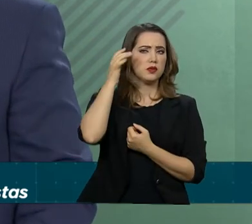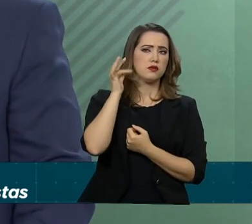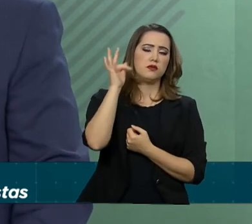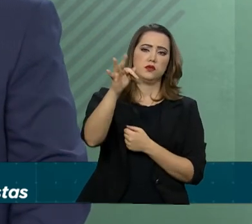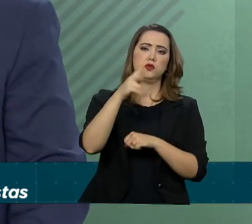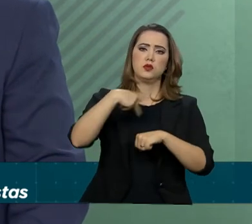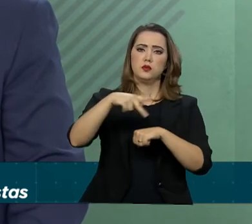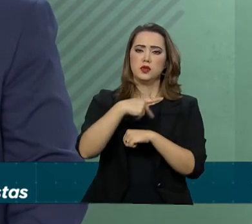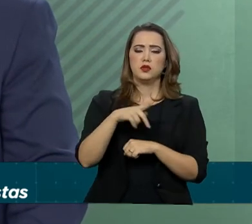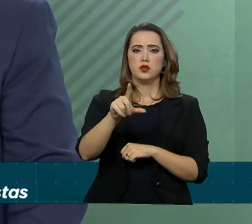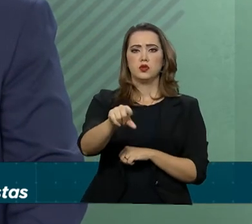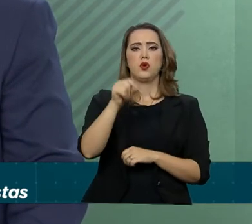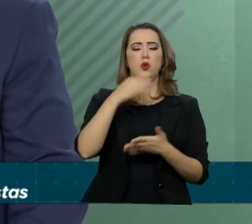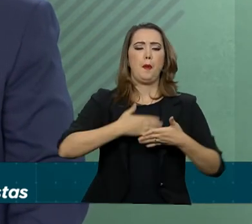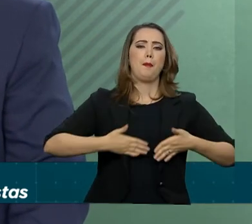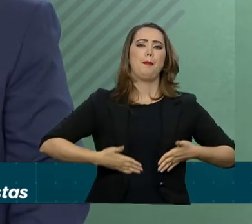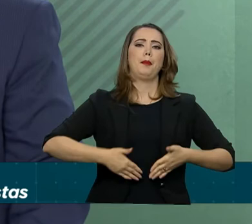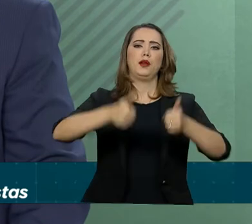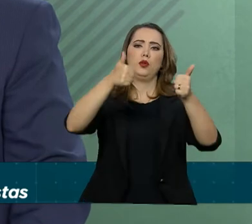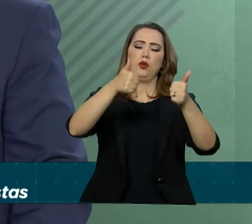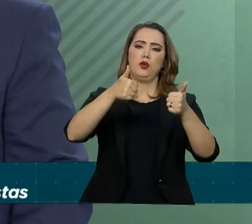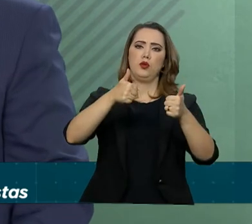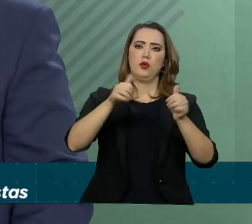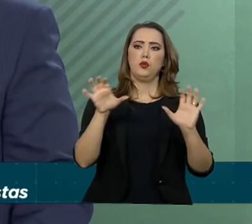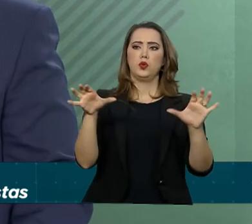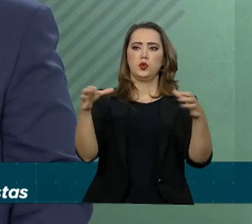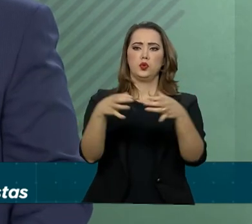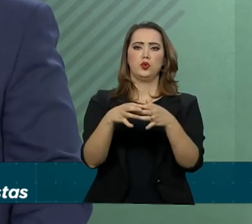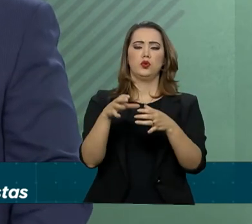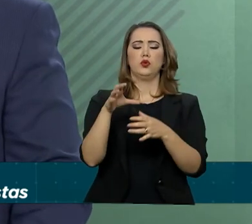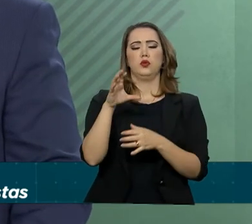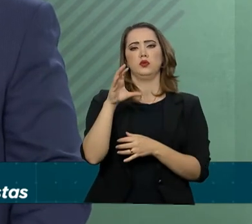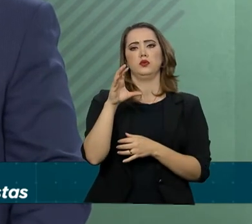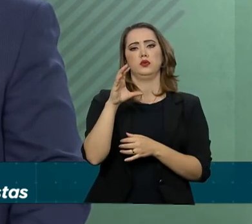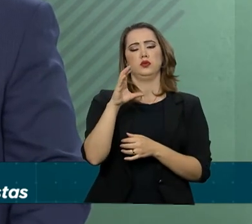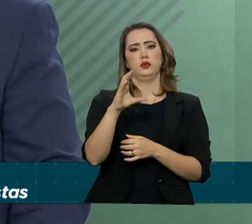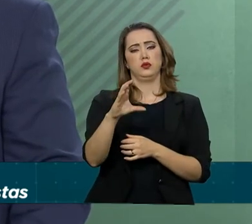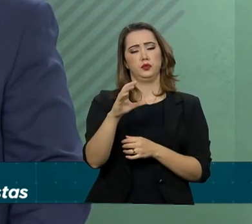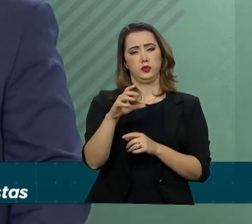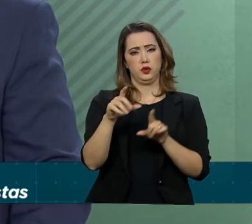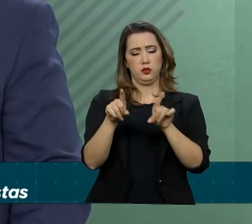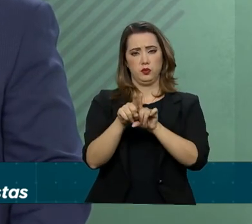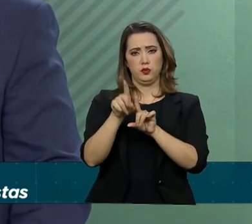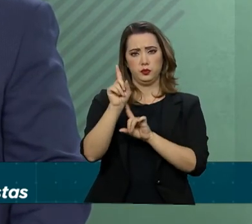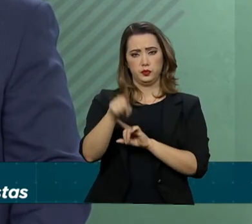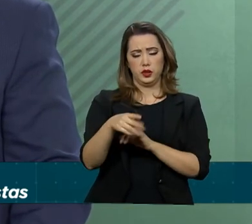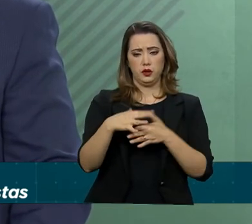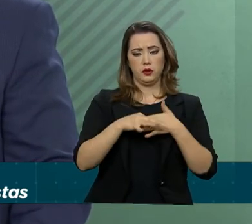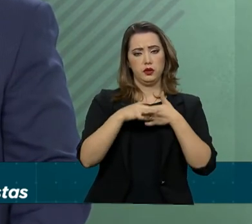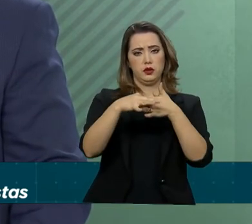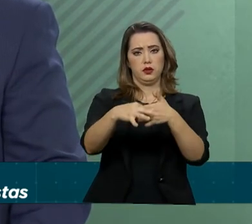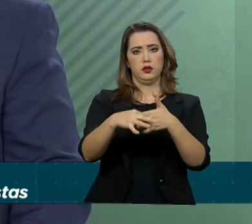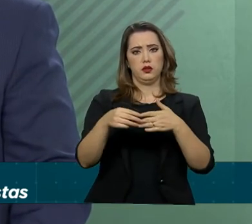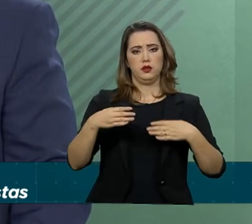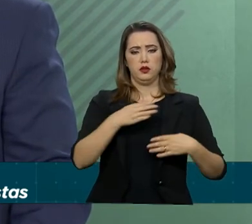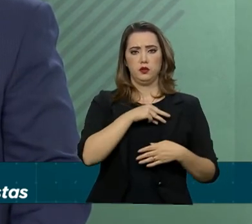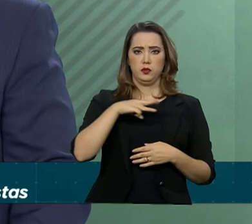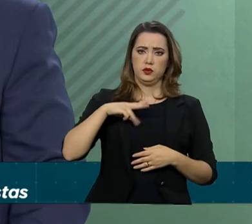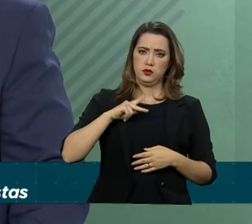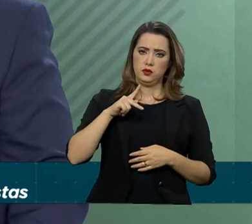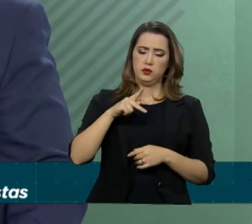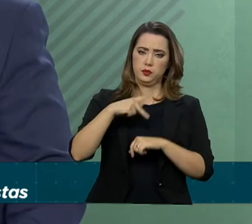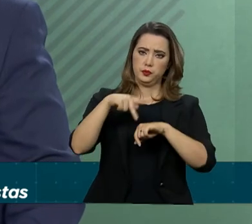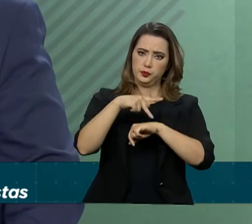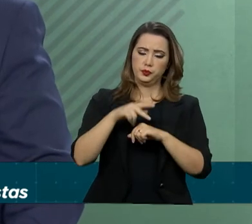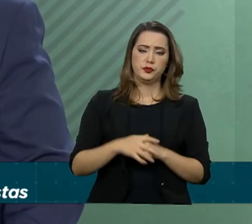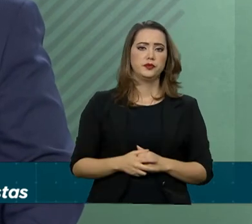país, há de indicar o melhor para aquele órgão tão importante que é o condutor do Ministério Público do nosso país.